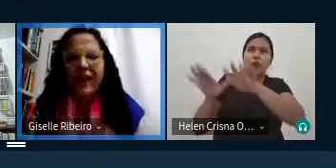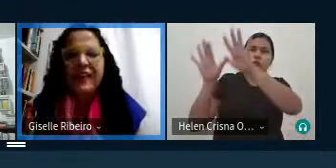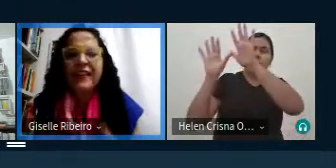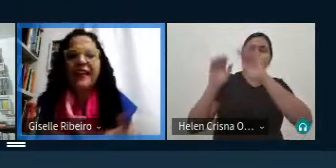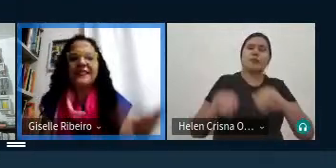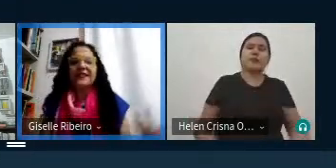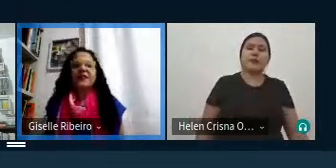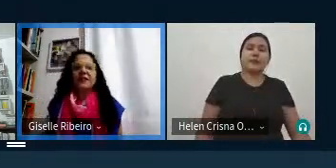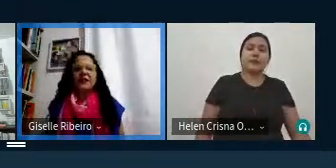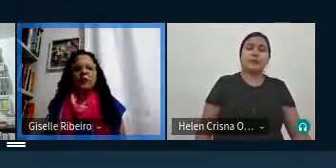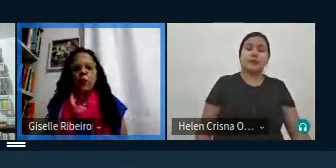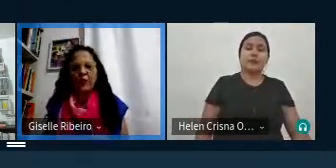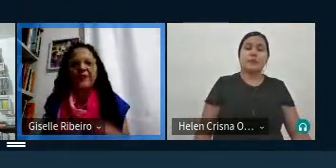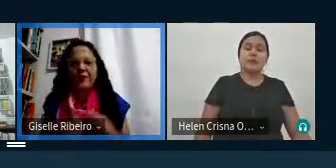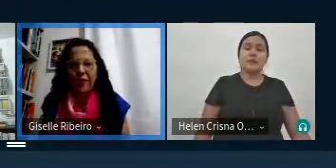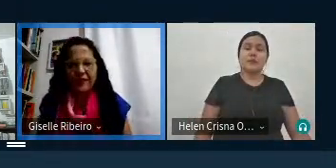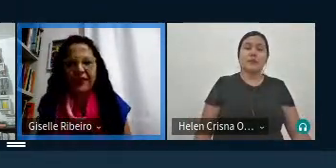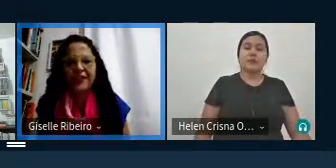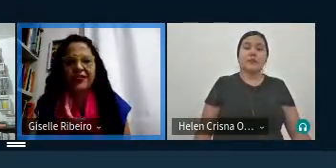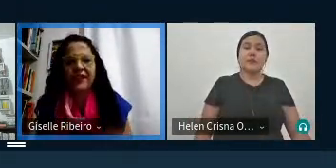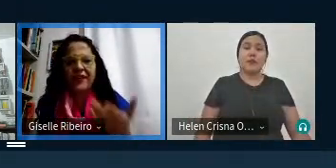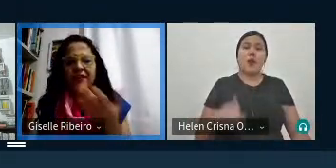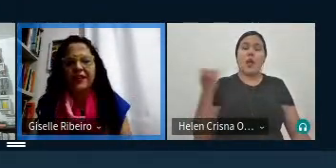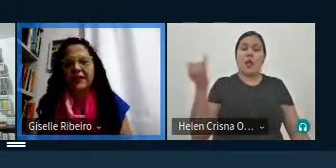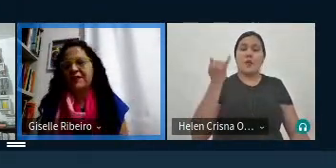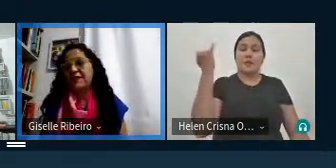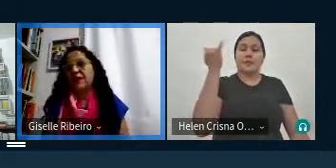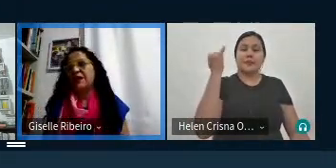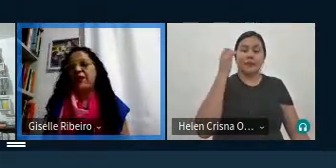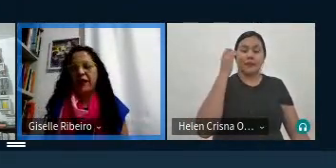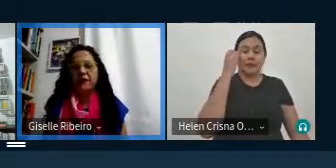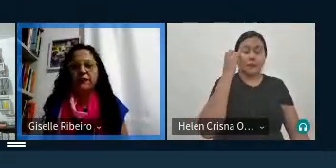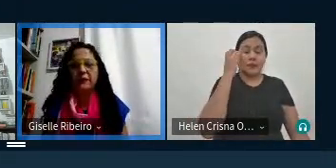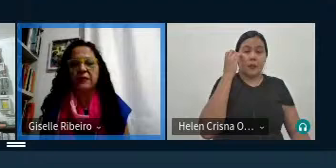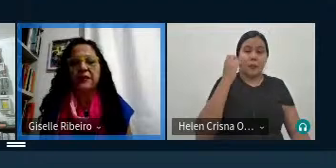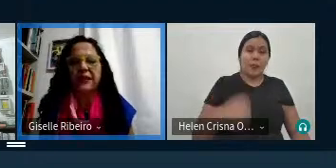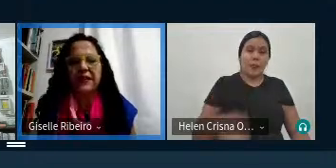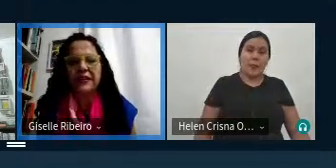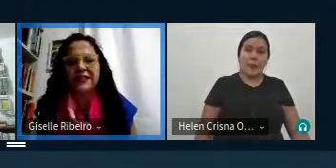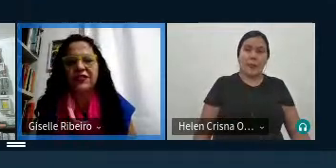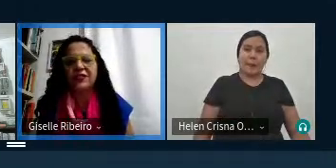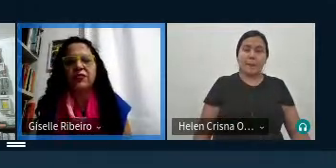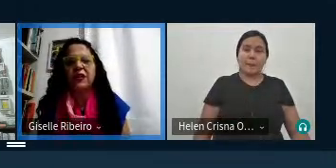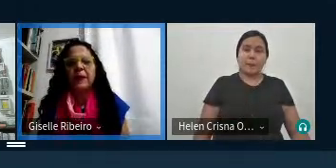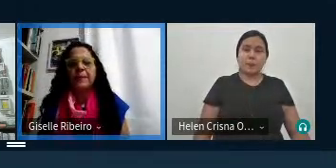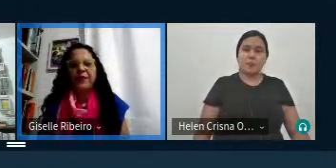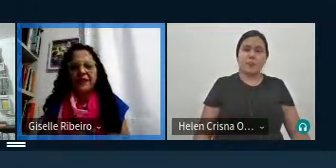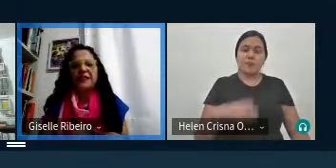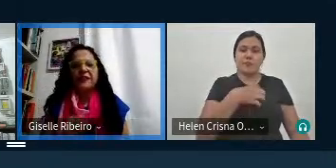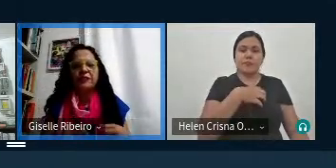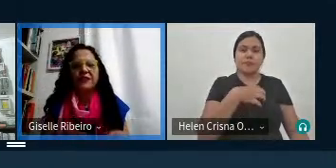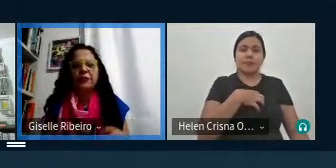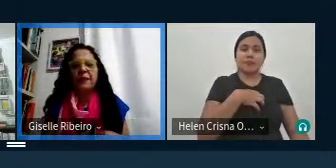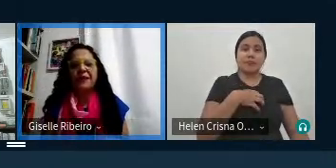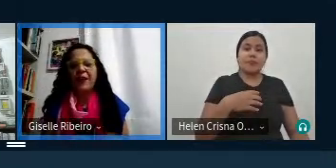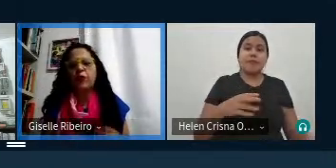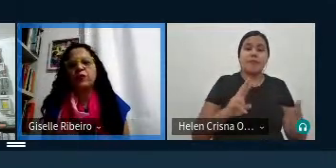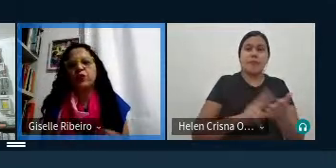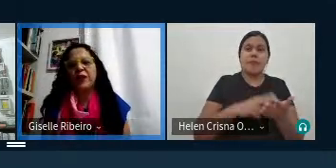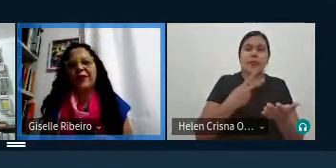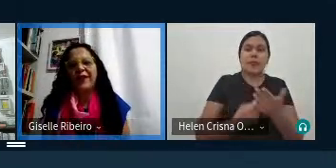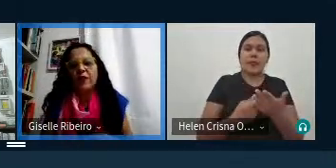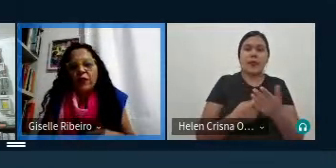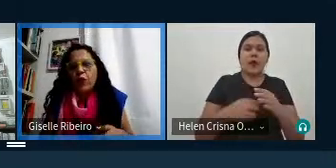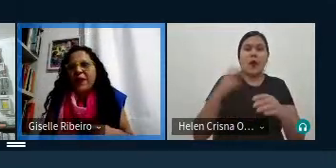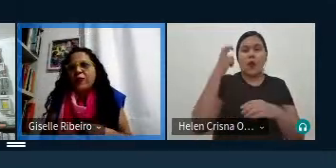então a riqueza e o quanto é importante né que a André está falando nesse sentido dessa tradução também